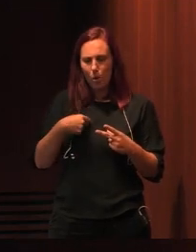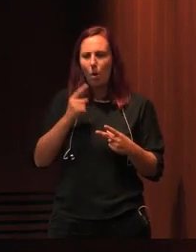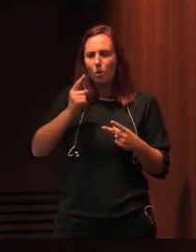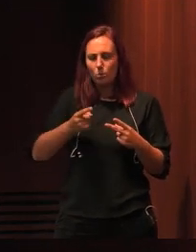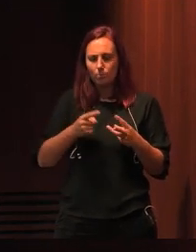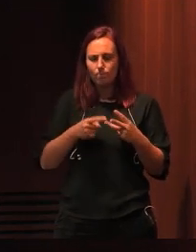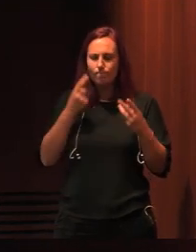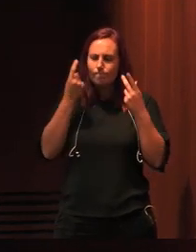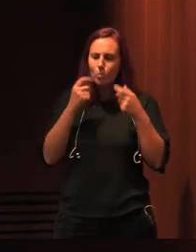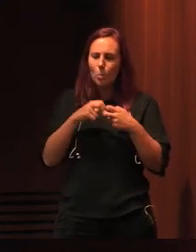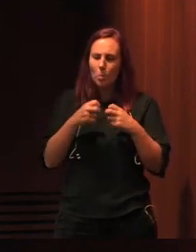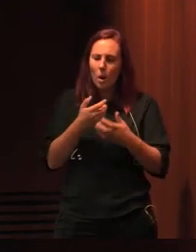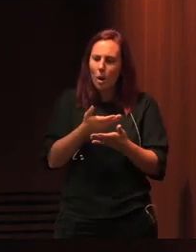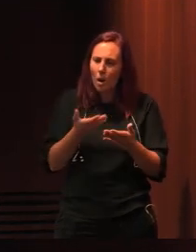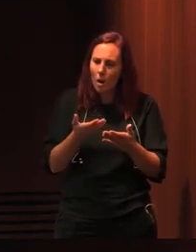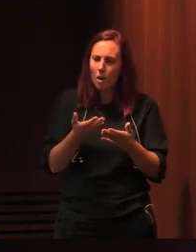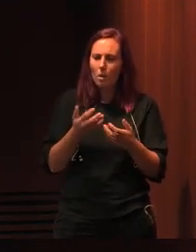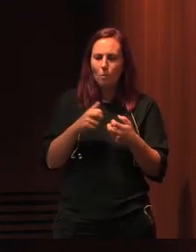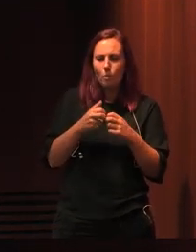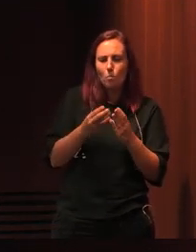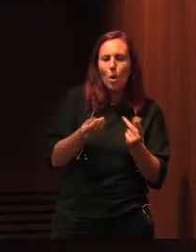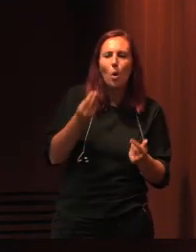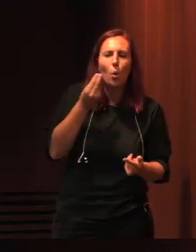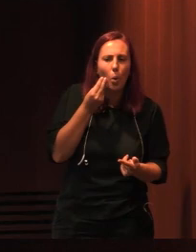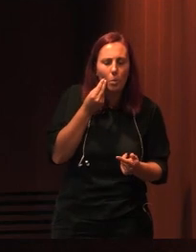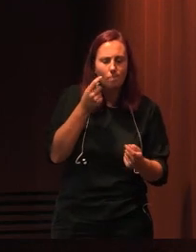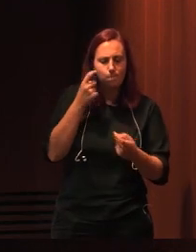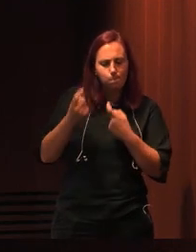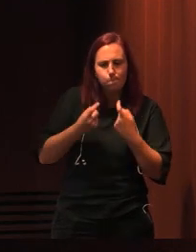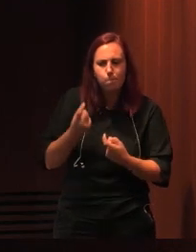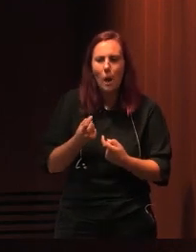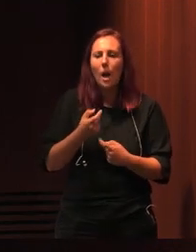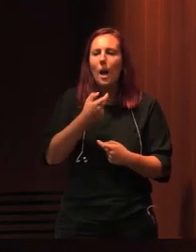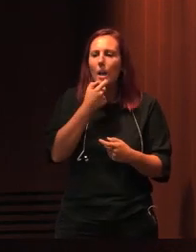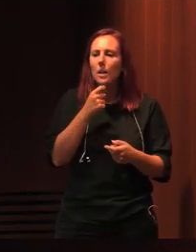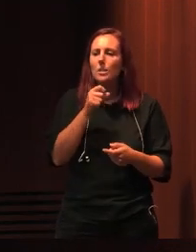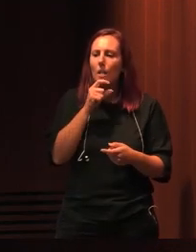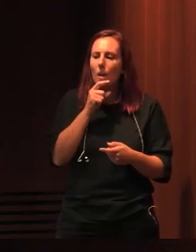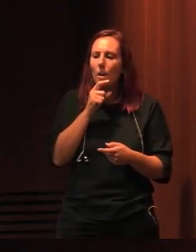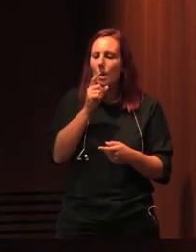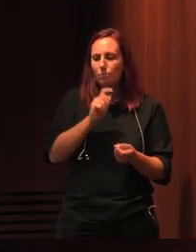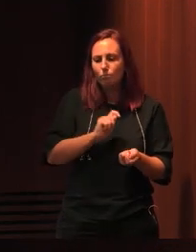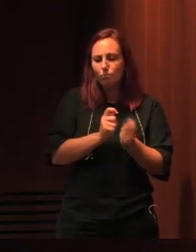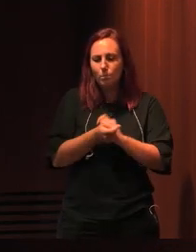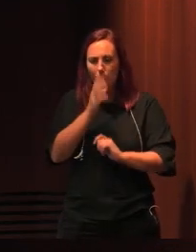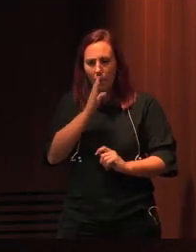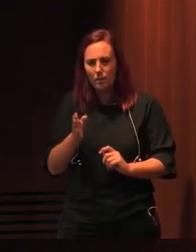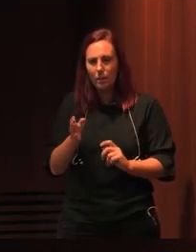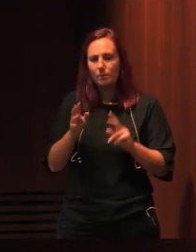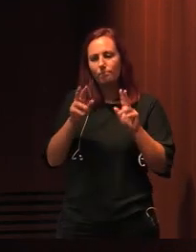a refletir sobre problemas, a procurar soluções e, sempre que possível, a pô-las em prática. Fim de citação.